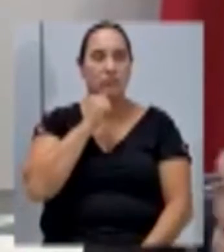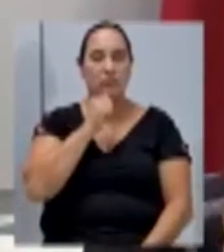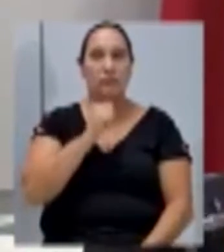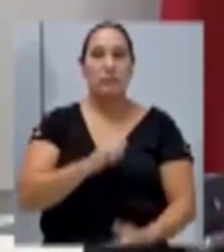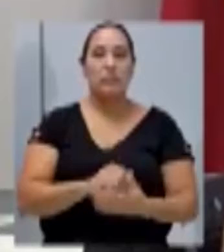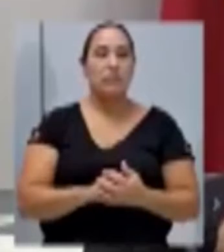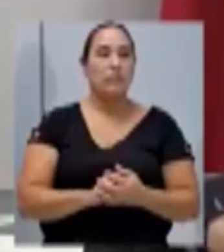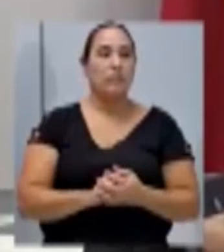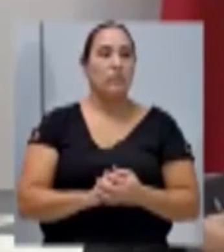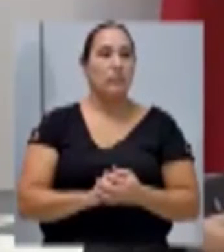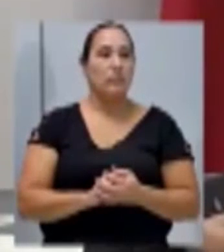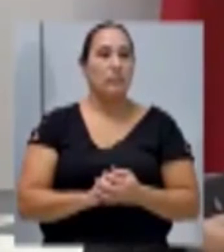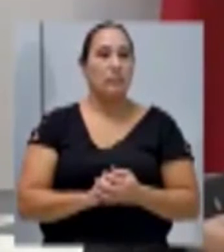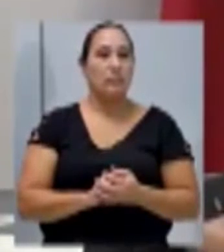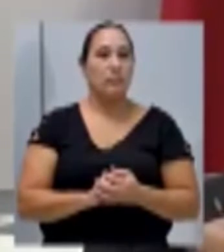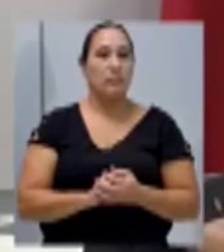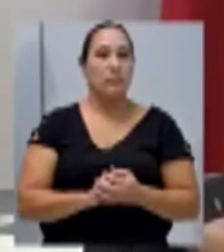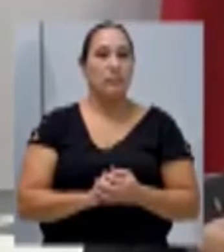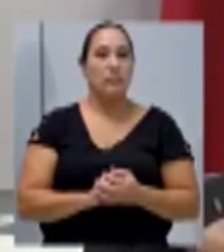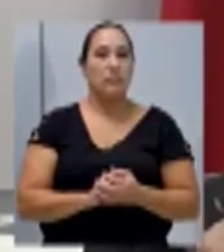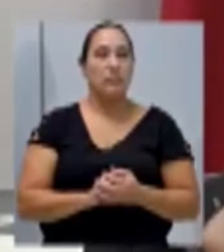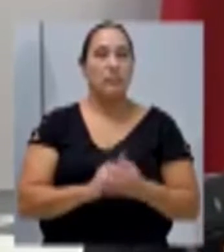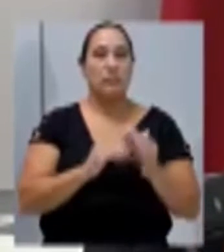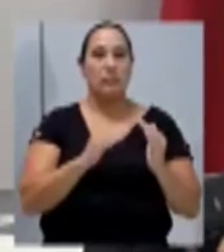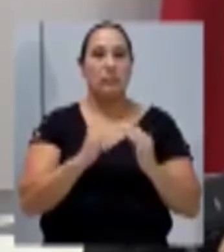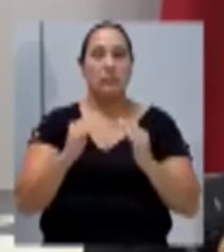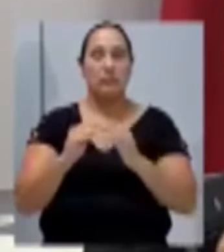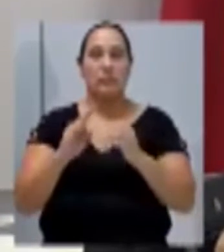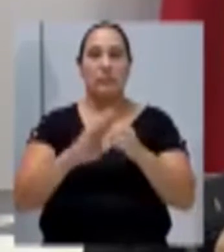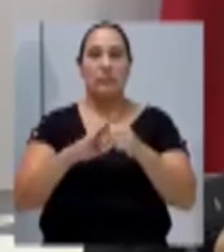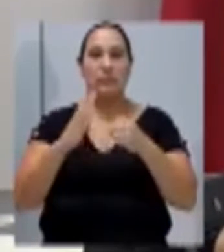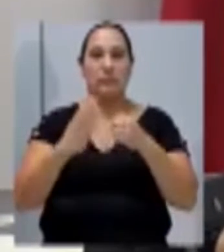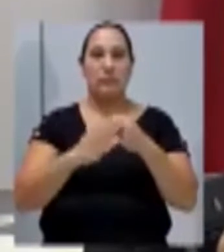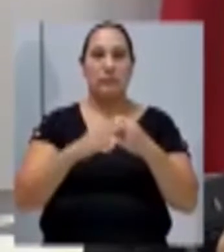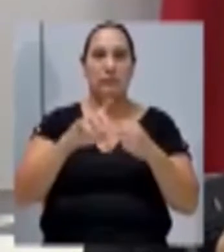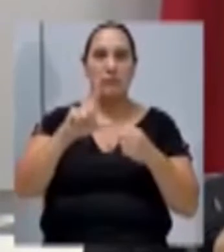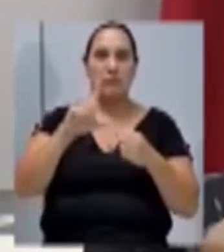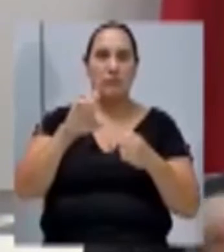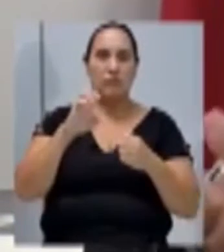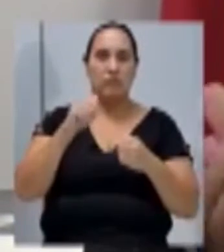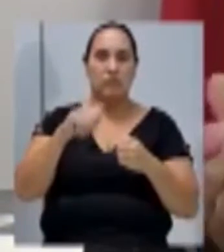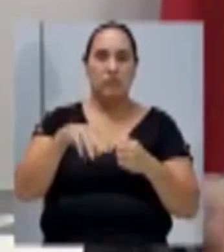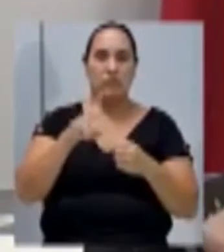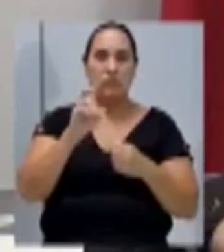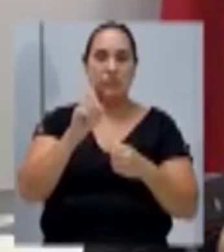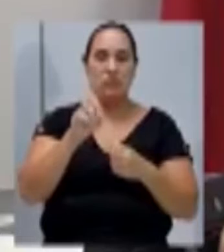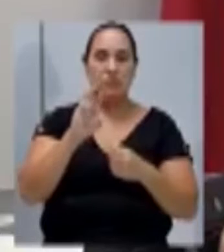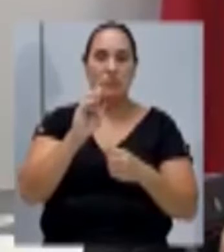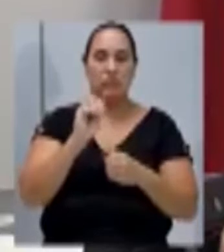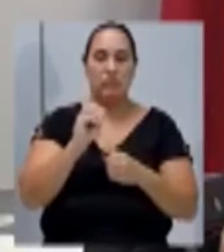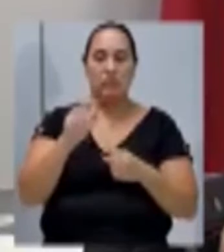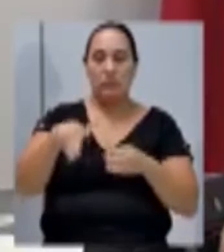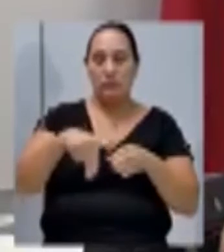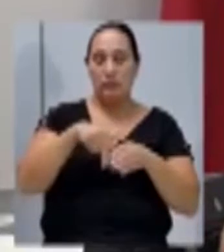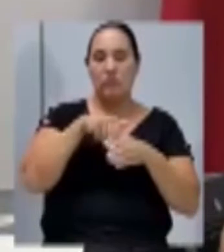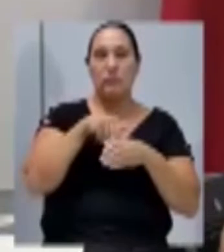e Giovanna Schuch, moradores do bairro Leandro, que usarão a palavra, usarão a tribuna